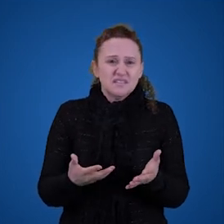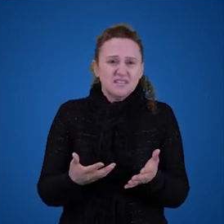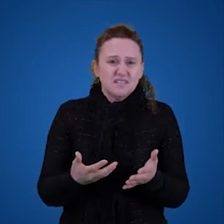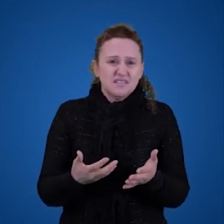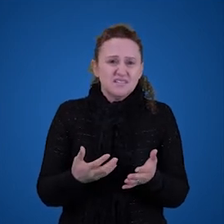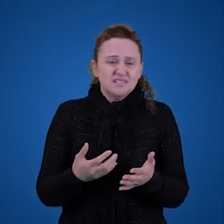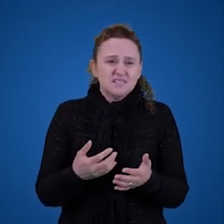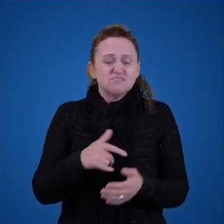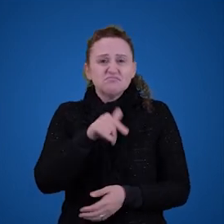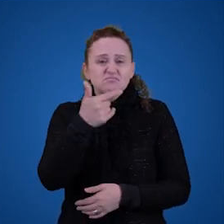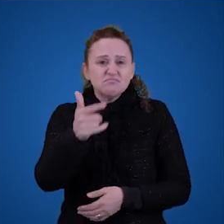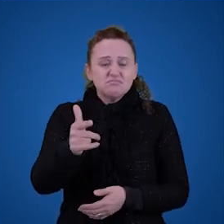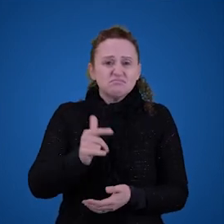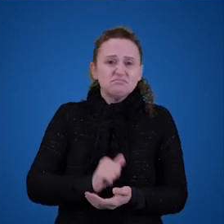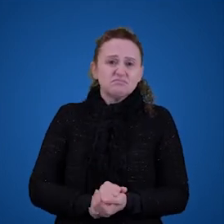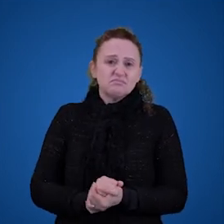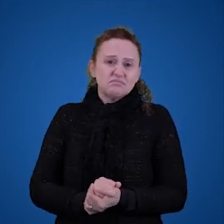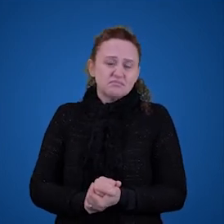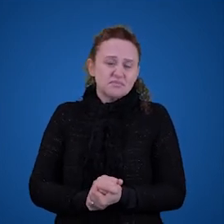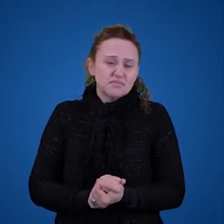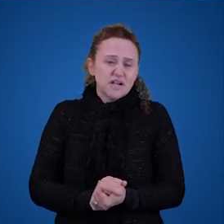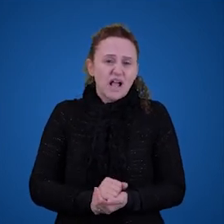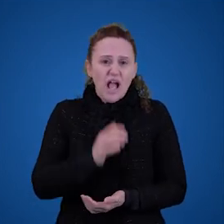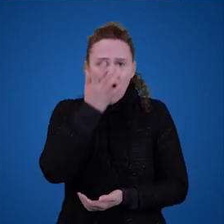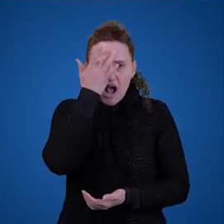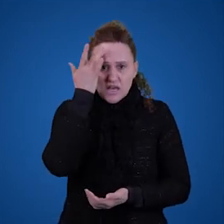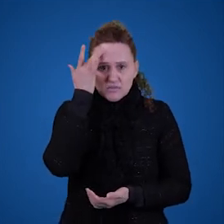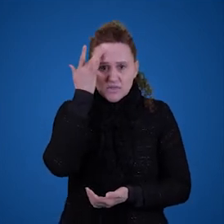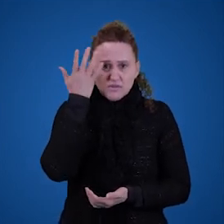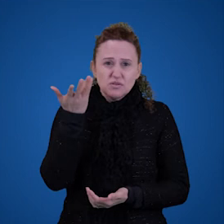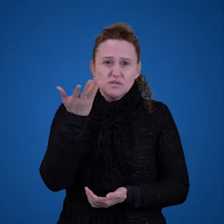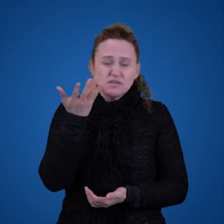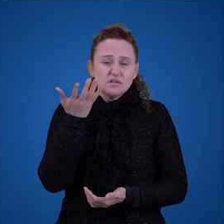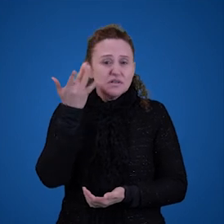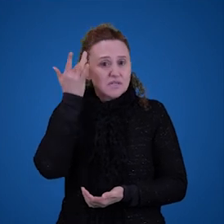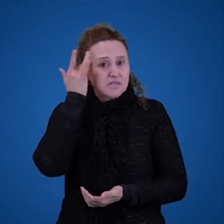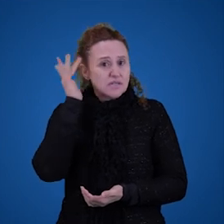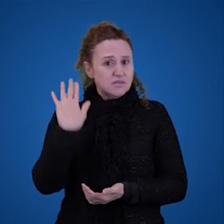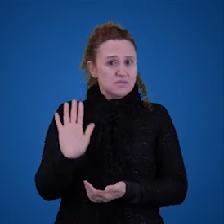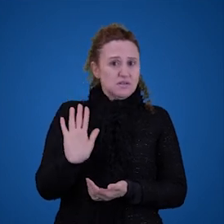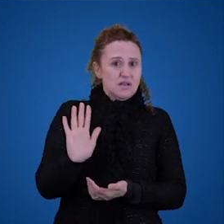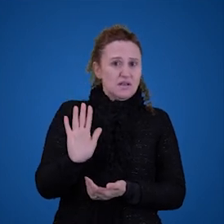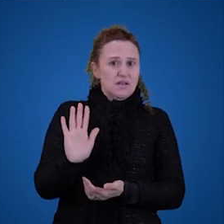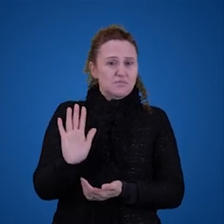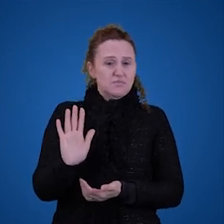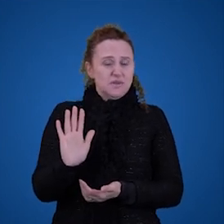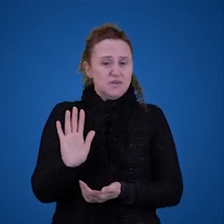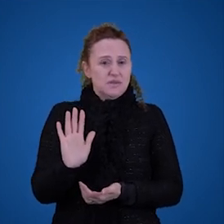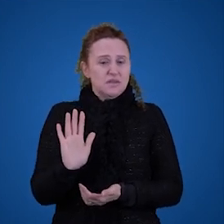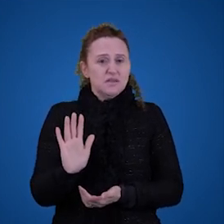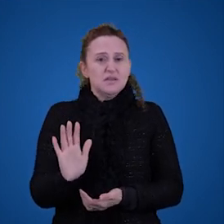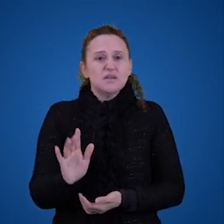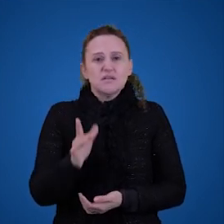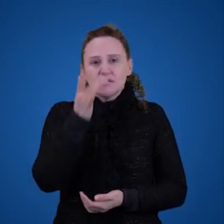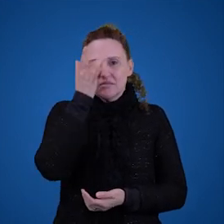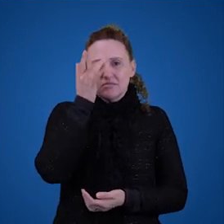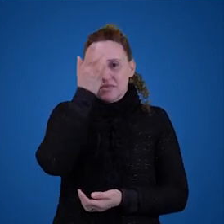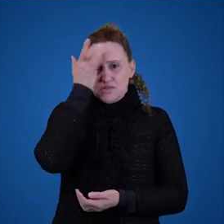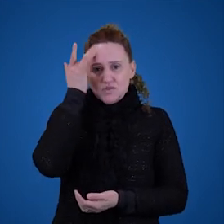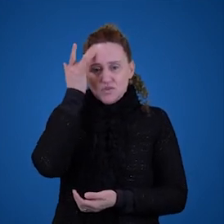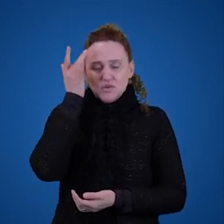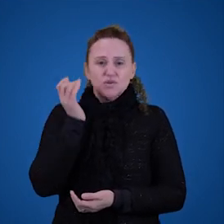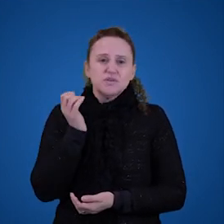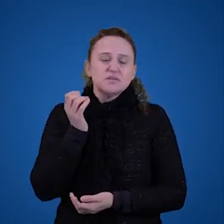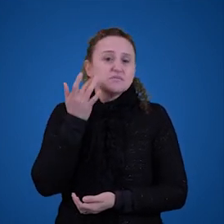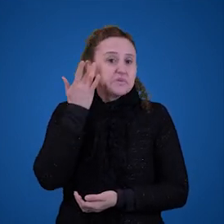informativa porque as pessoas que não sabem que Fernando Pessoa é Alberto Caeiro ganham uma informação